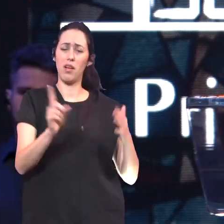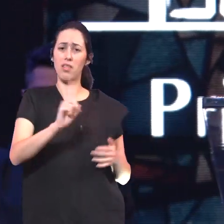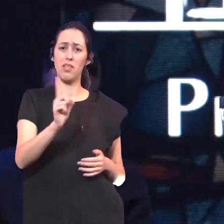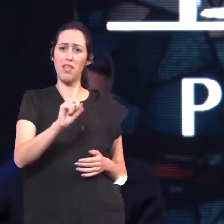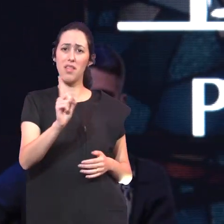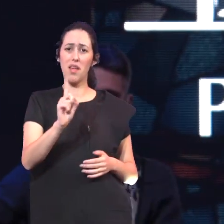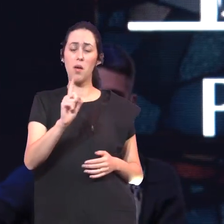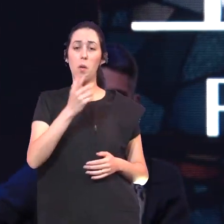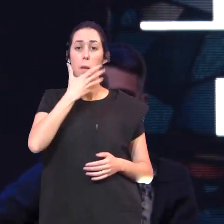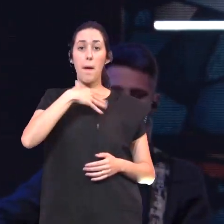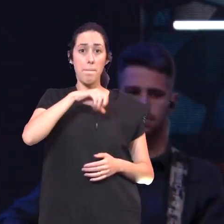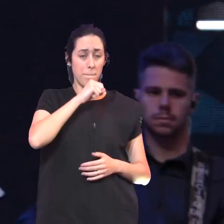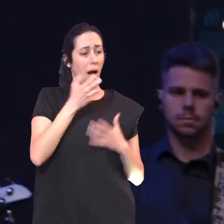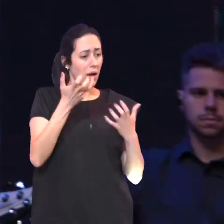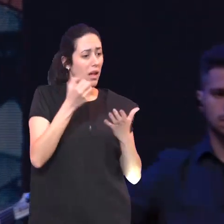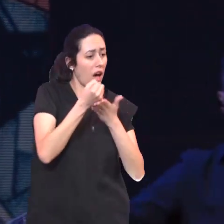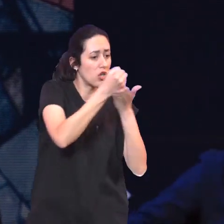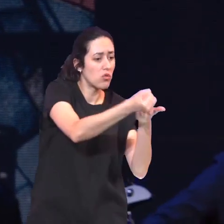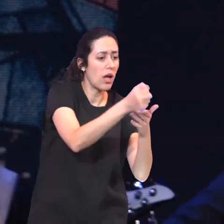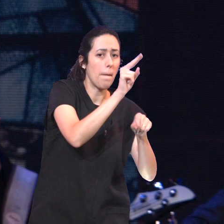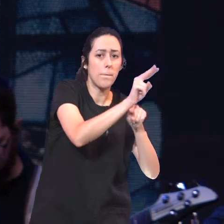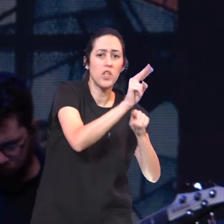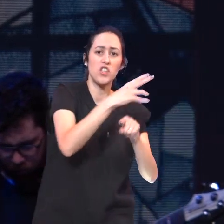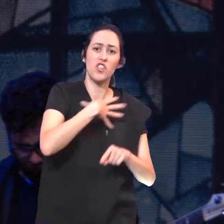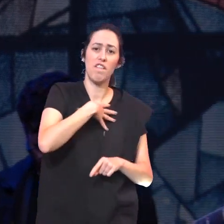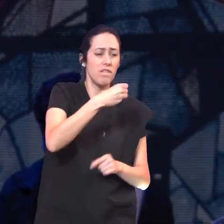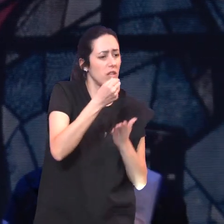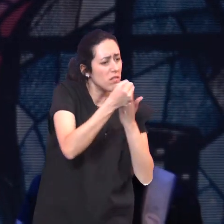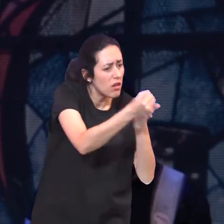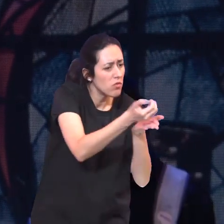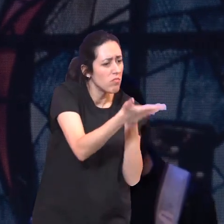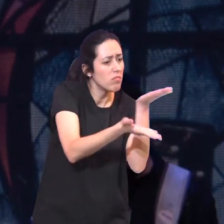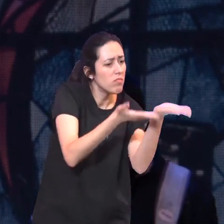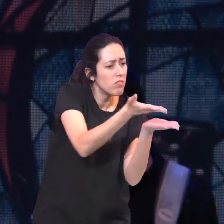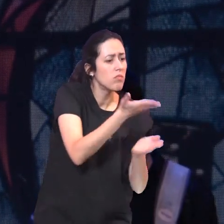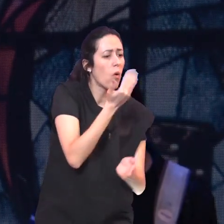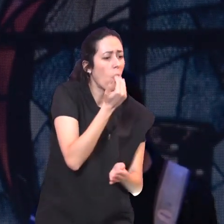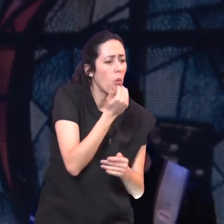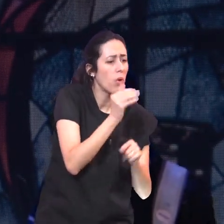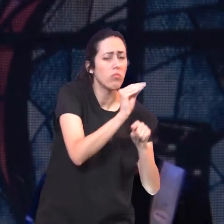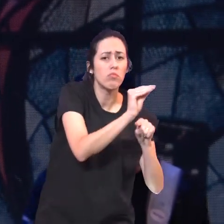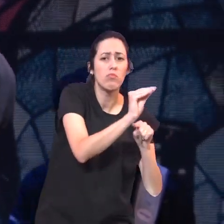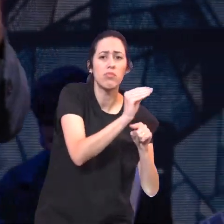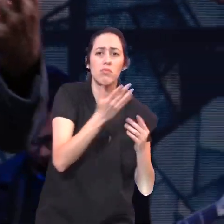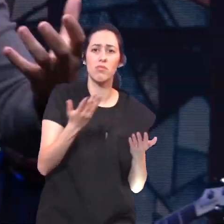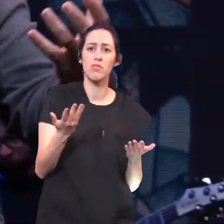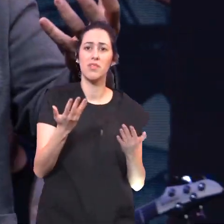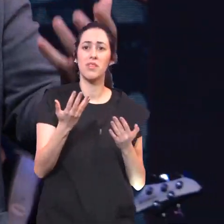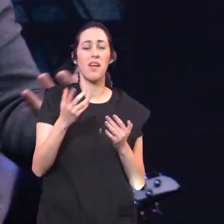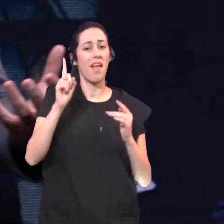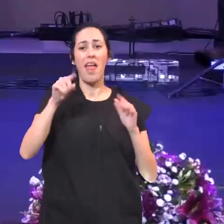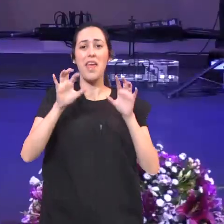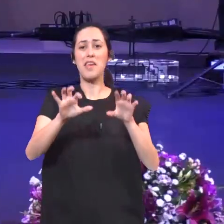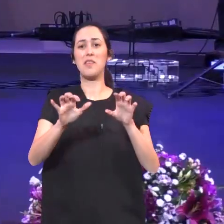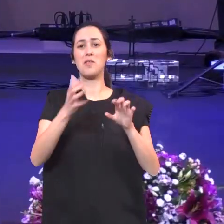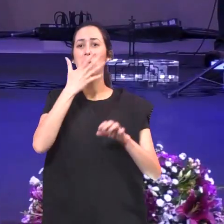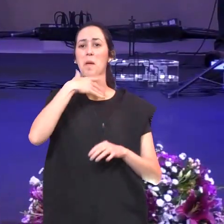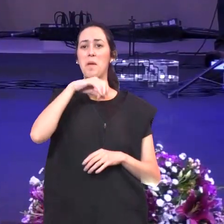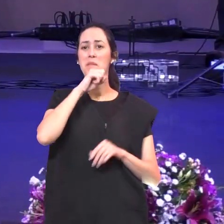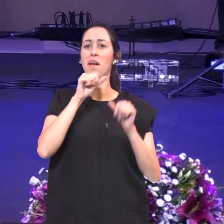Seus Filhos De proteger Os Seus Filhos De nutrir Os Seus Filhos Porque essa a alegria Do Pai